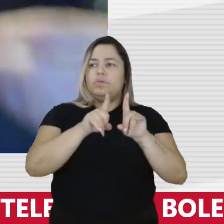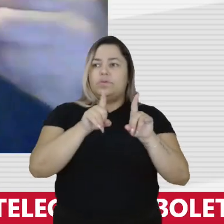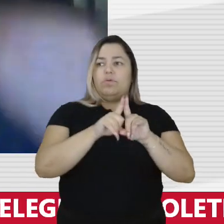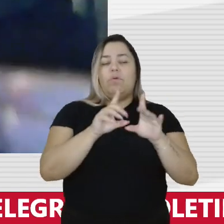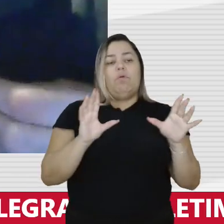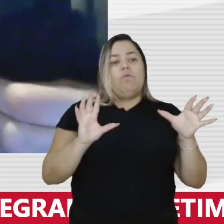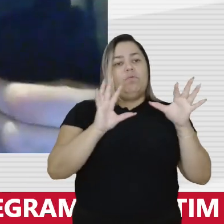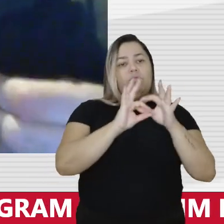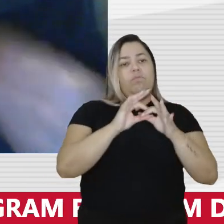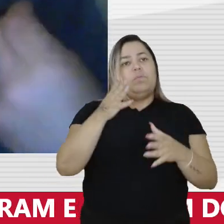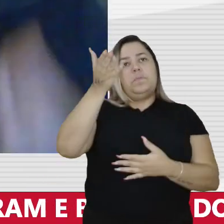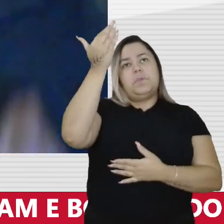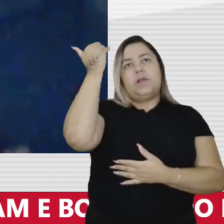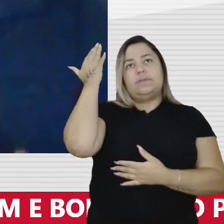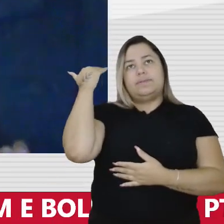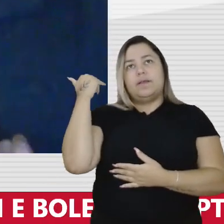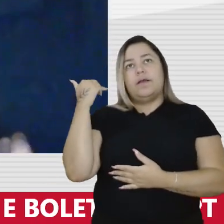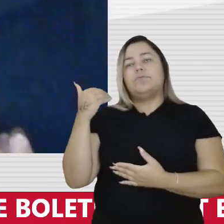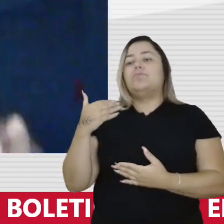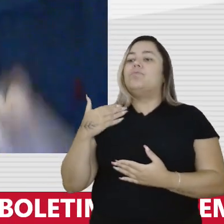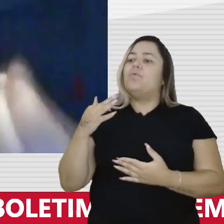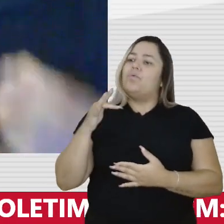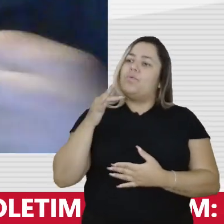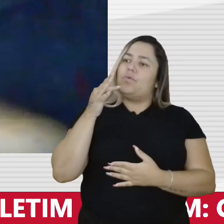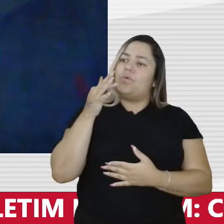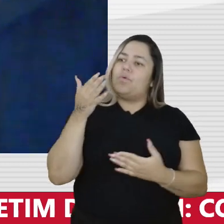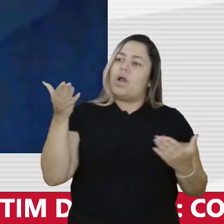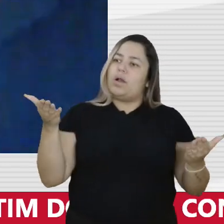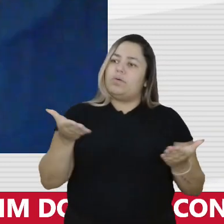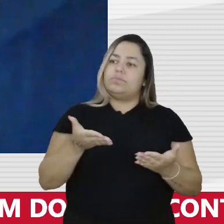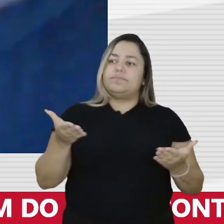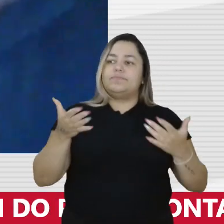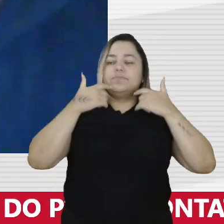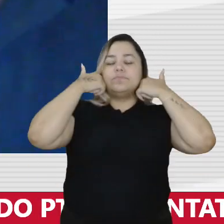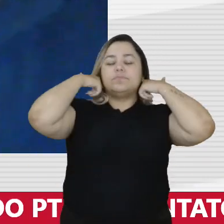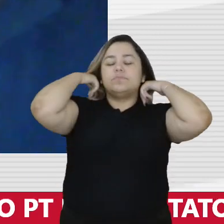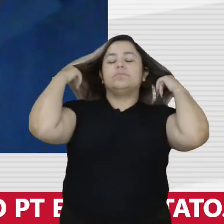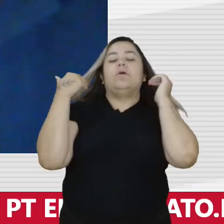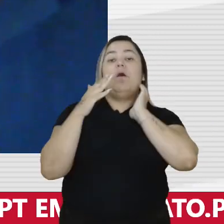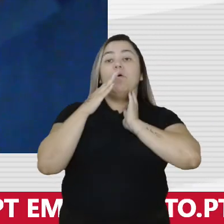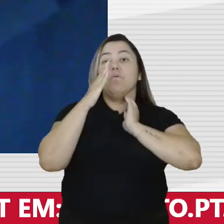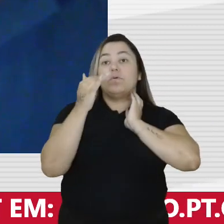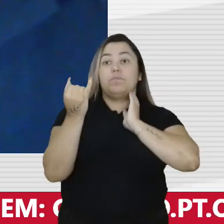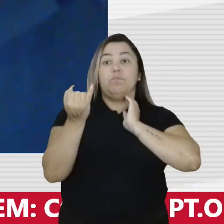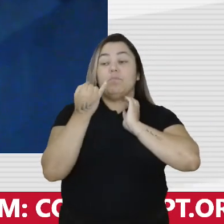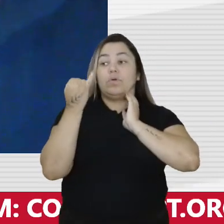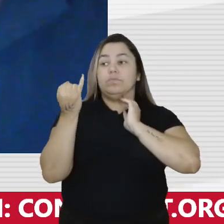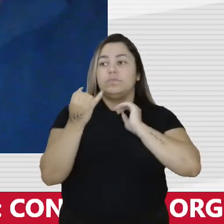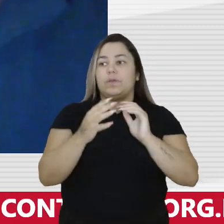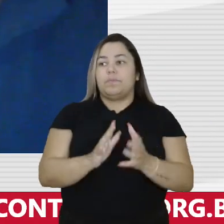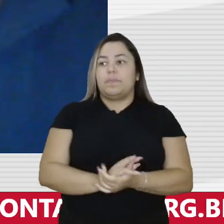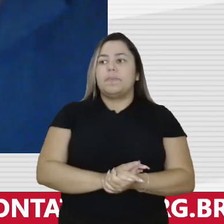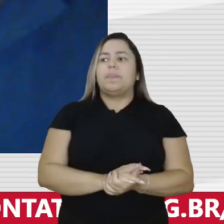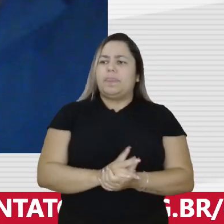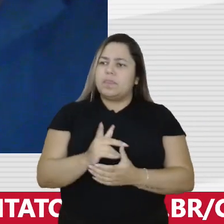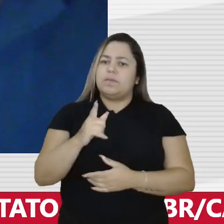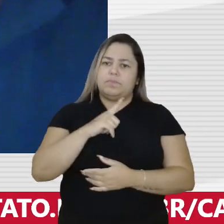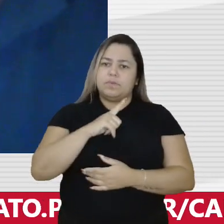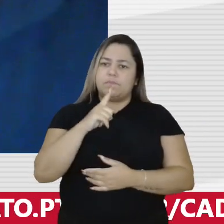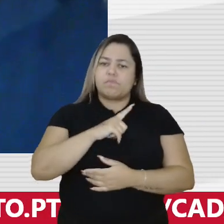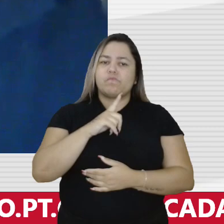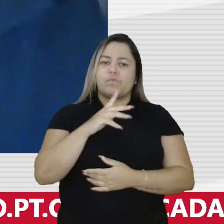conectam o passado com o presente são fundamentais que fiquem constrangidos e devem ficar